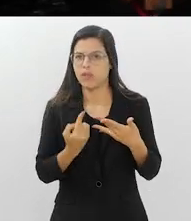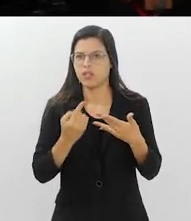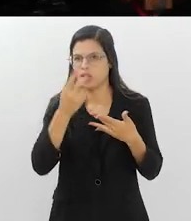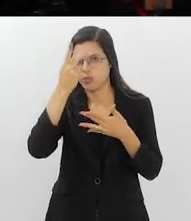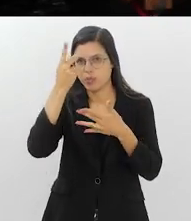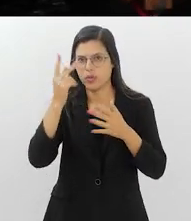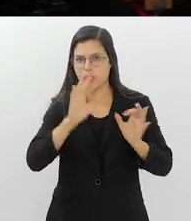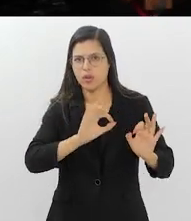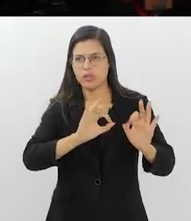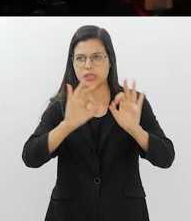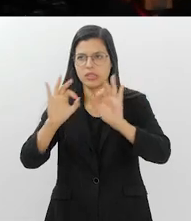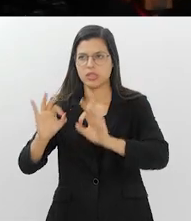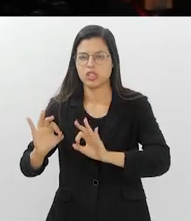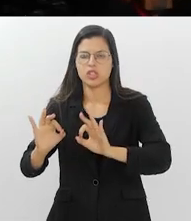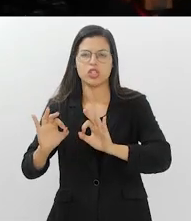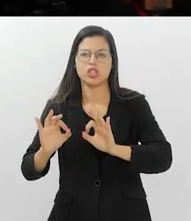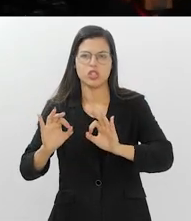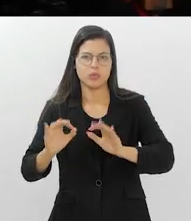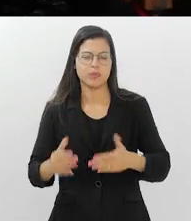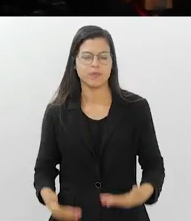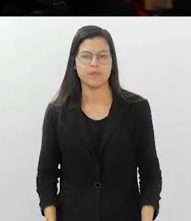nossos espectadores da terceira idade?